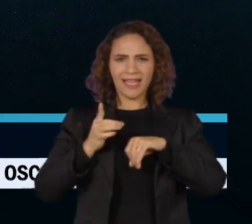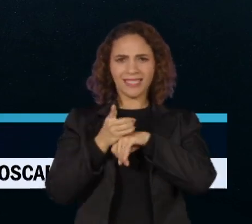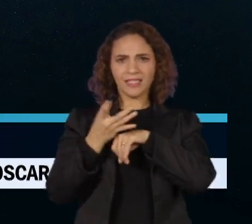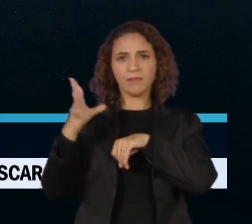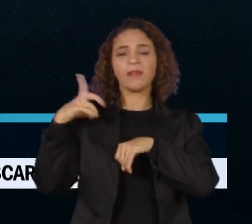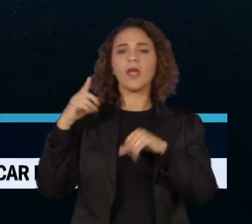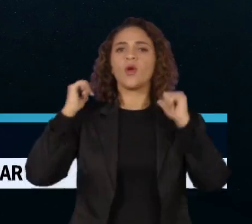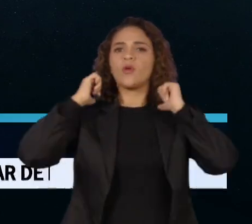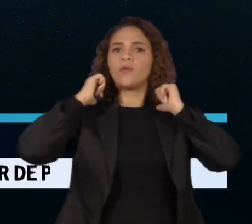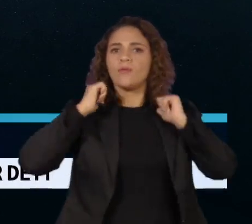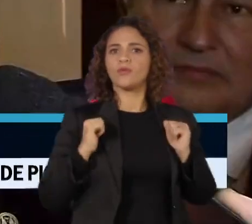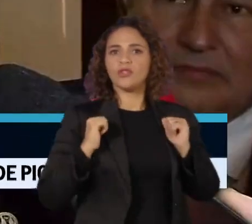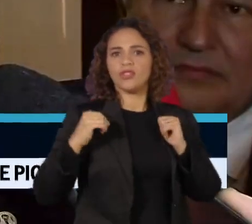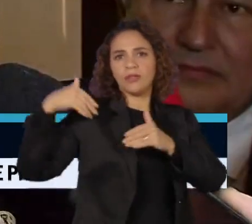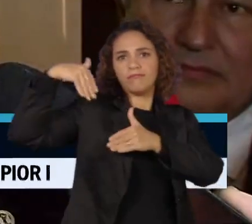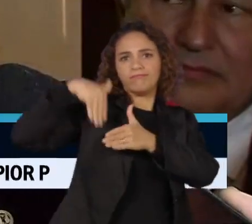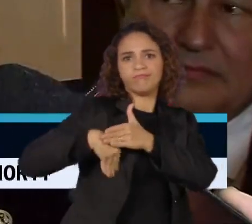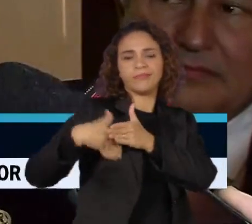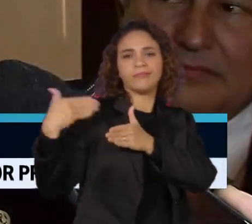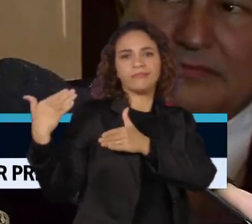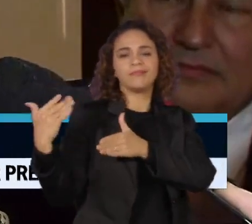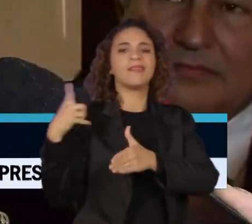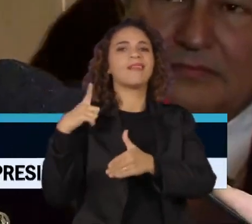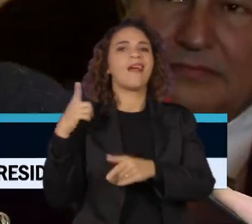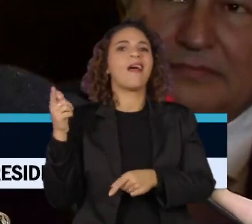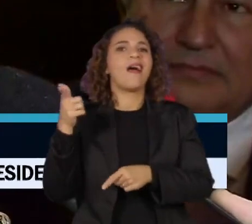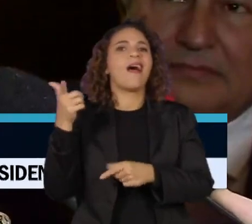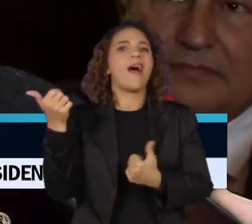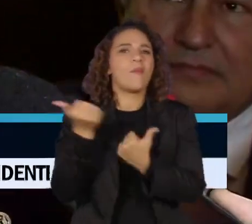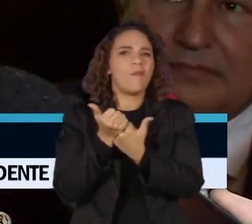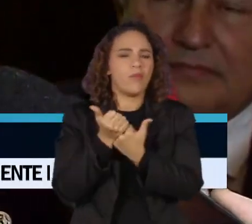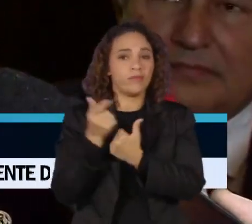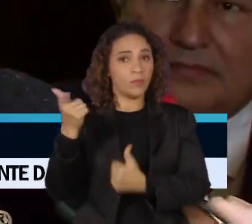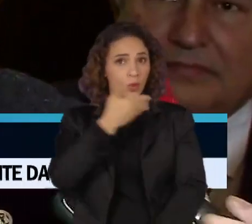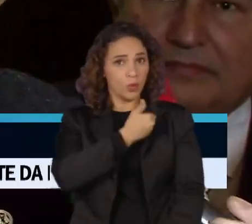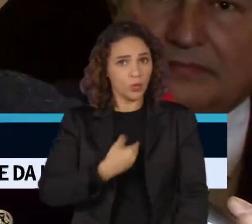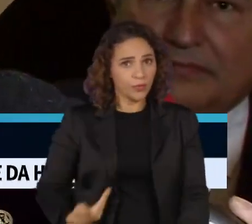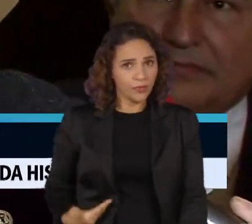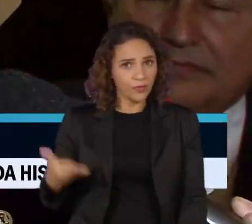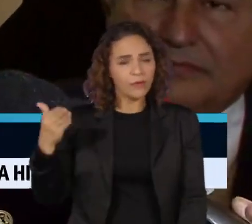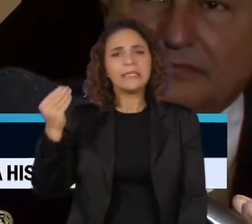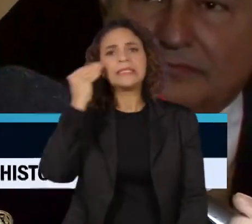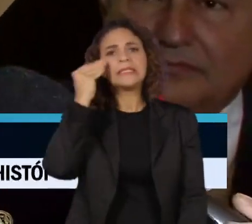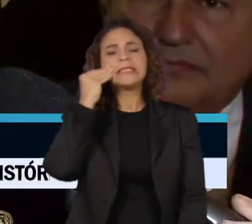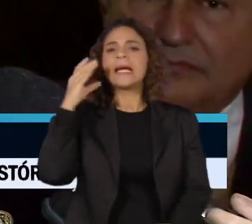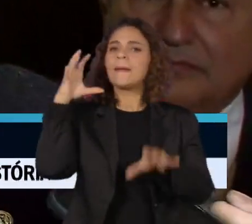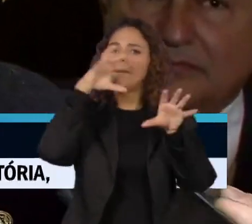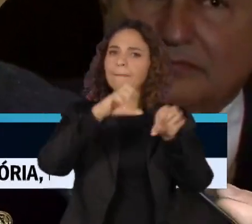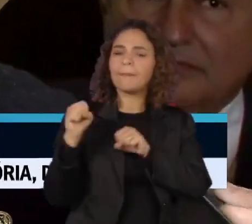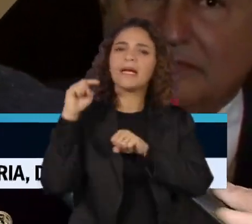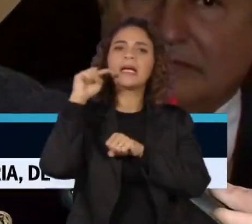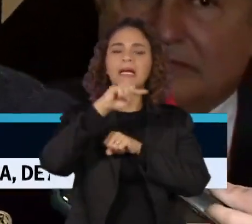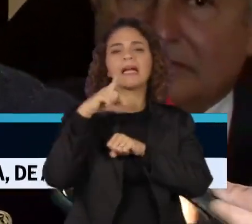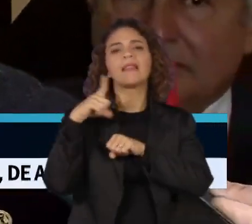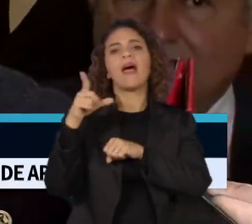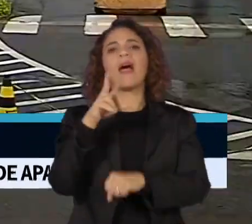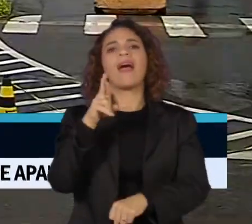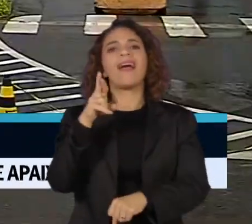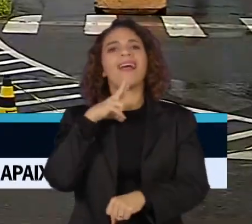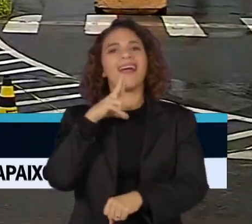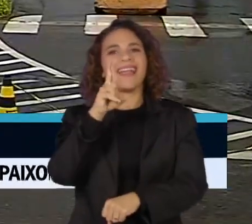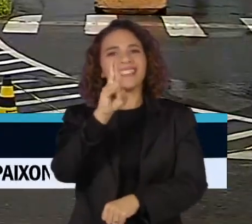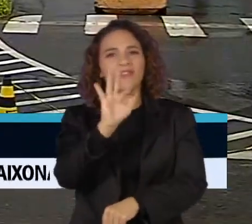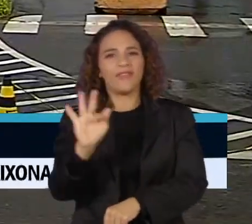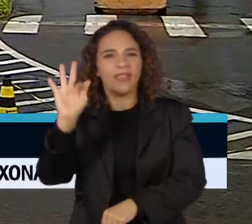mochila de um assessor de Albuquerque. O governo Bolsonaro fez várias tentativas para recuperar as peças retidas na Receita Federal.